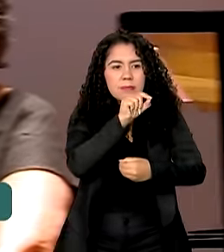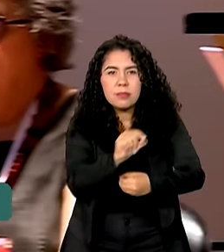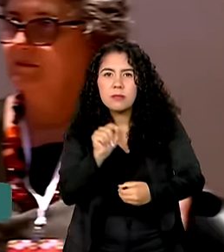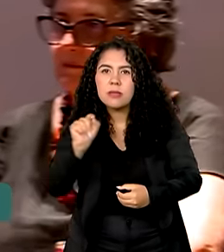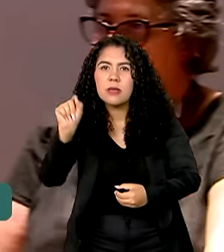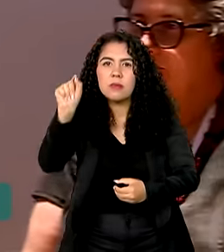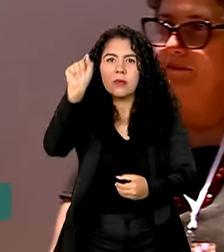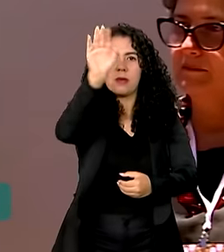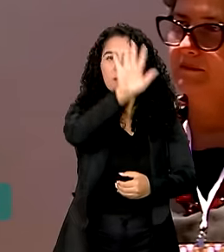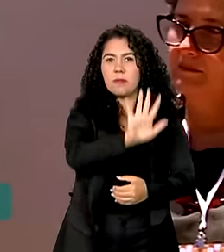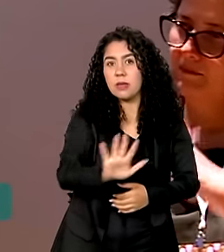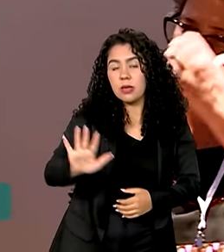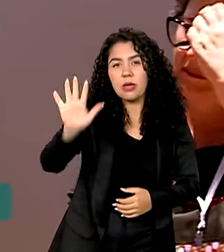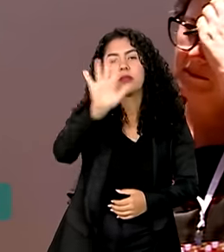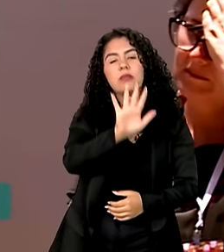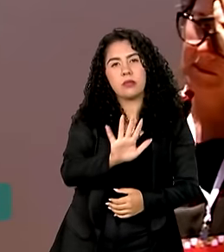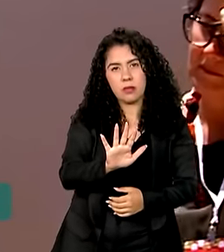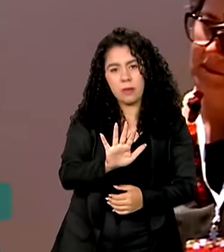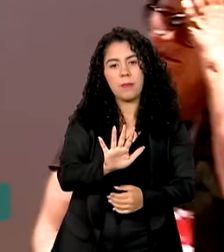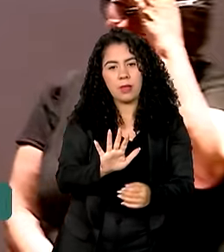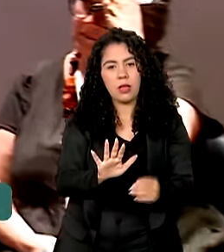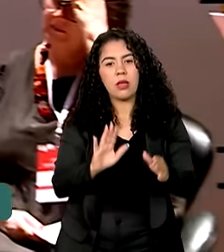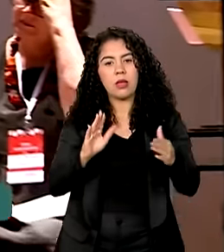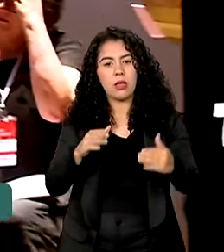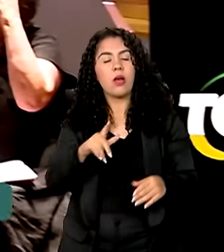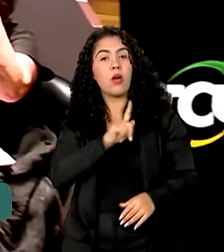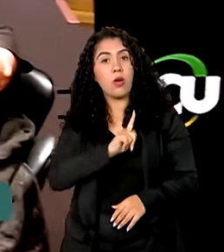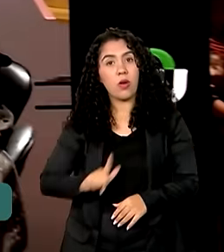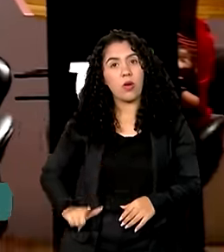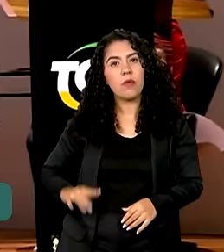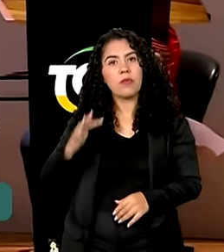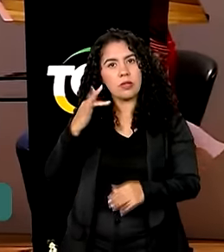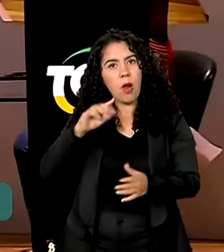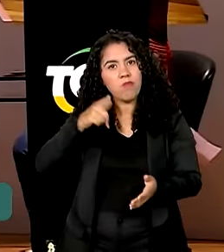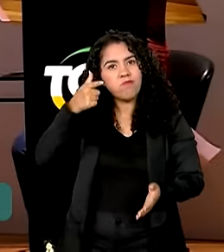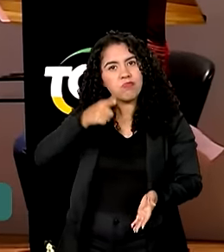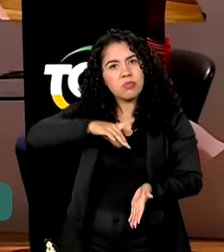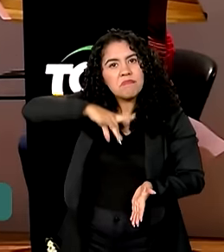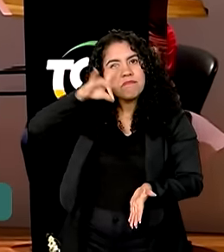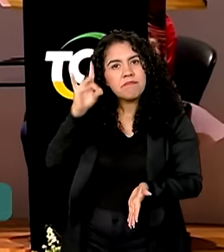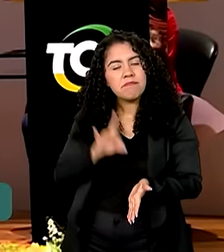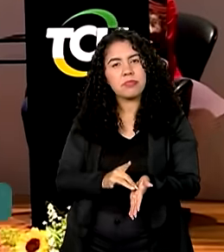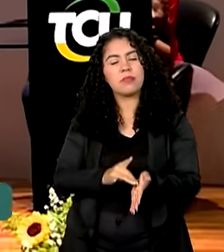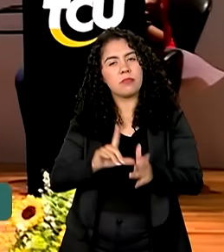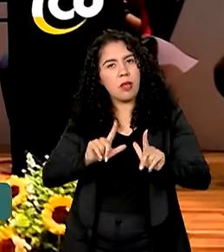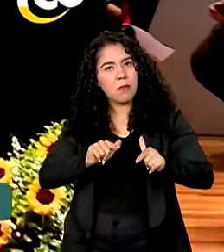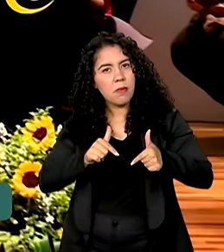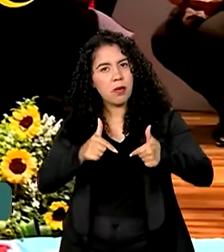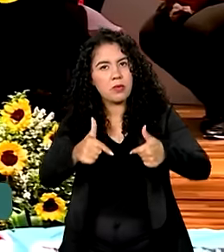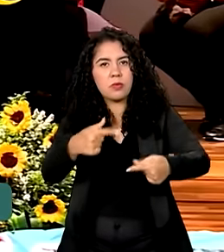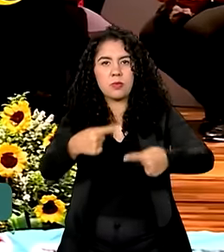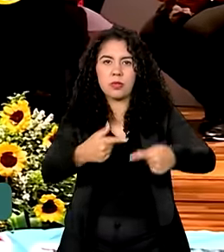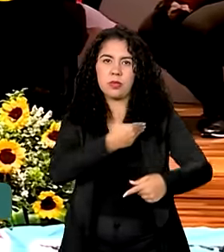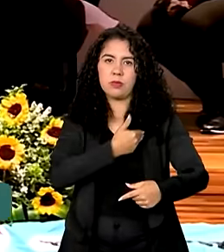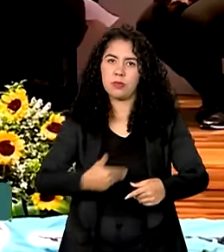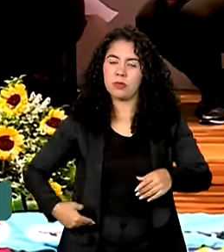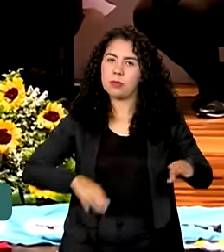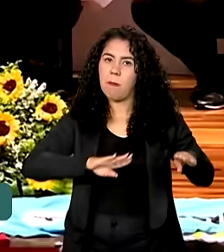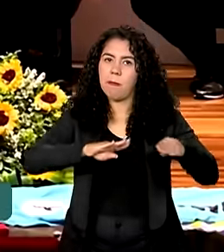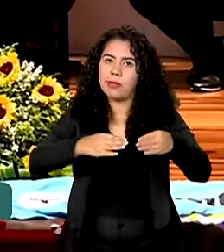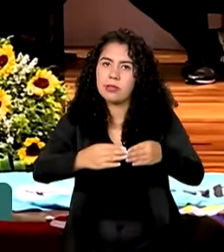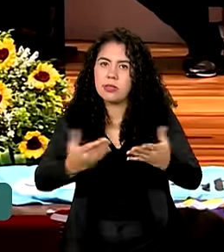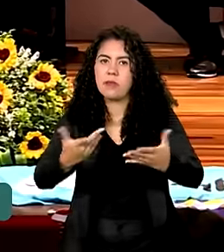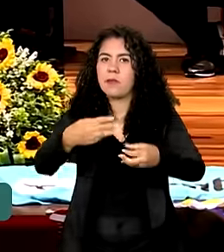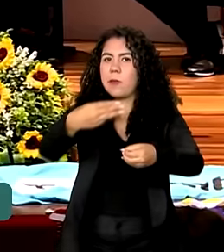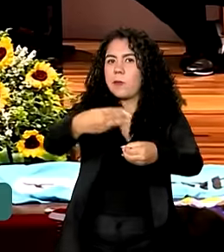A gente vai encontrar de que forma que o governo federal concretiza as políticas públicas no município. A gente